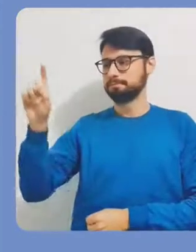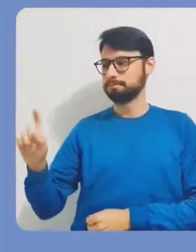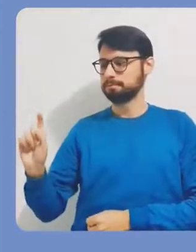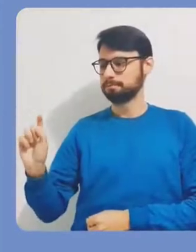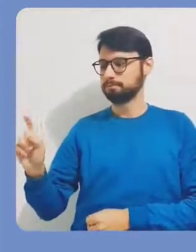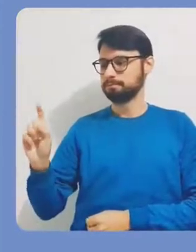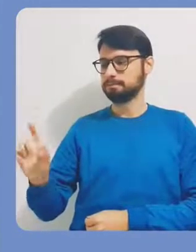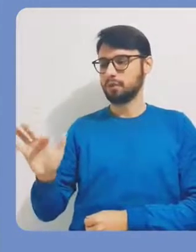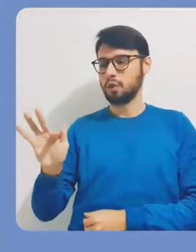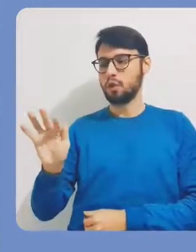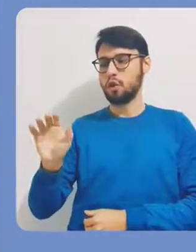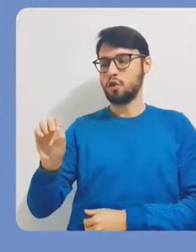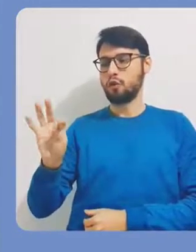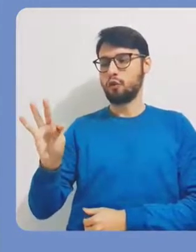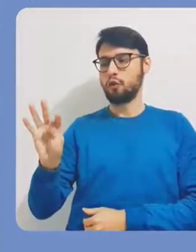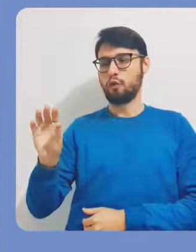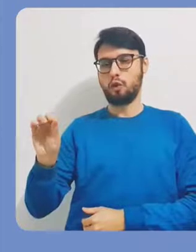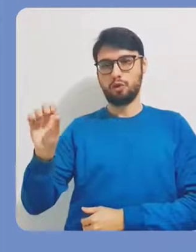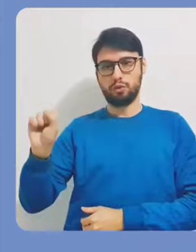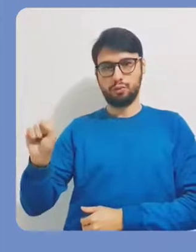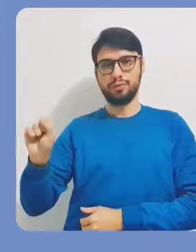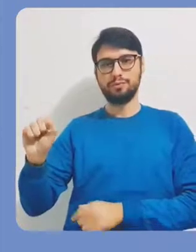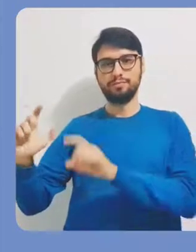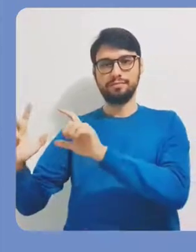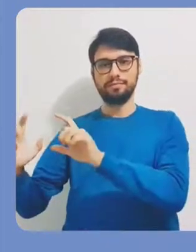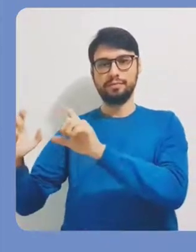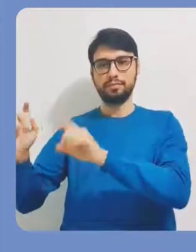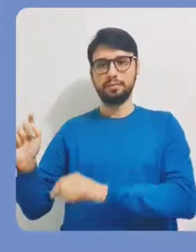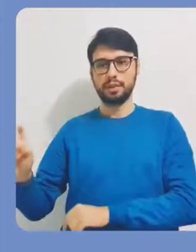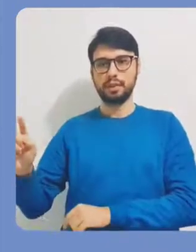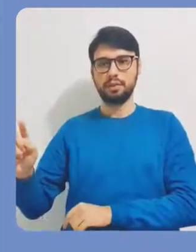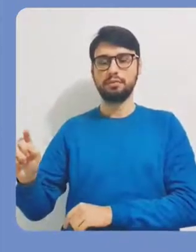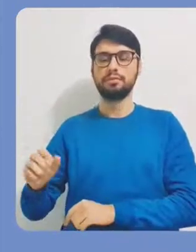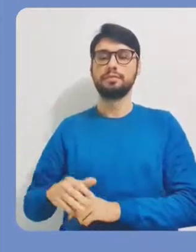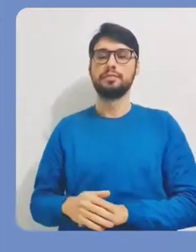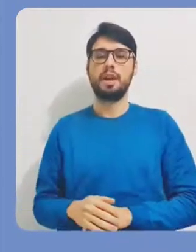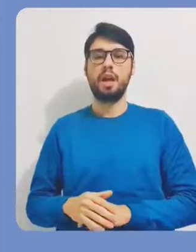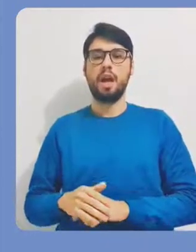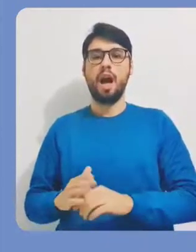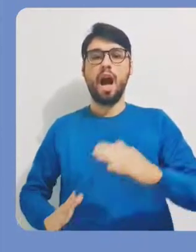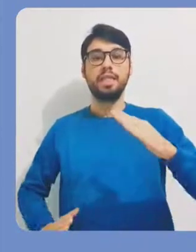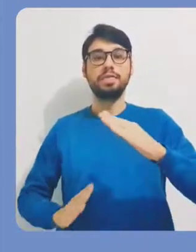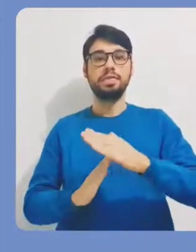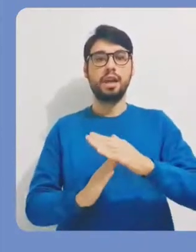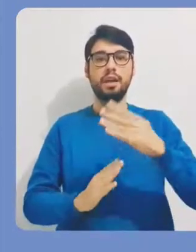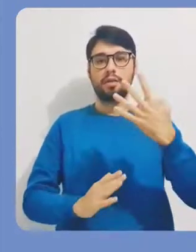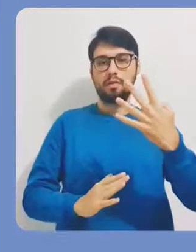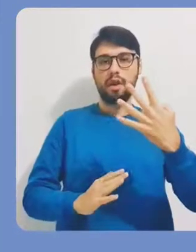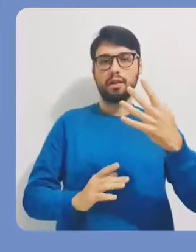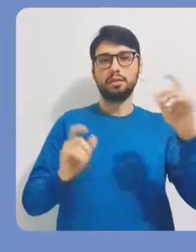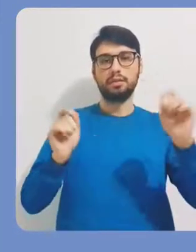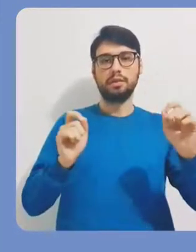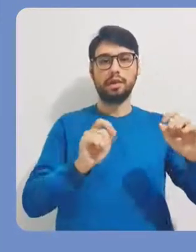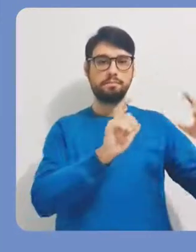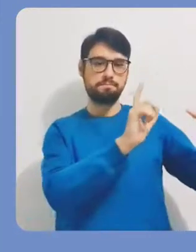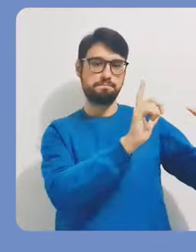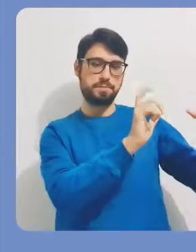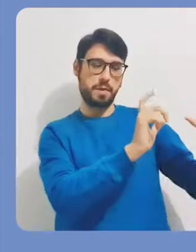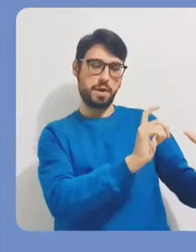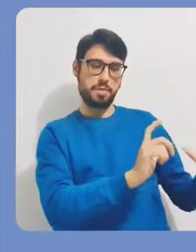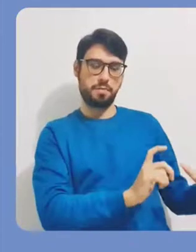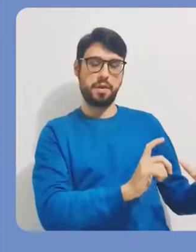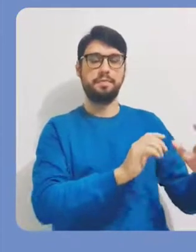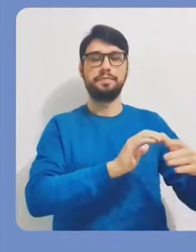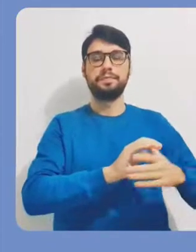essas imagens, eu vou clicar aqui na opção fotos. E aqui, nesta opção, eu tenho a possibilidade de incluir